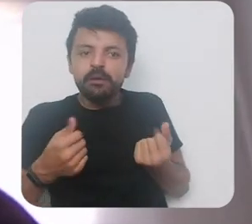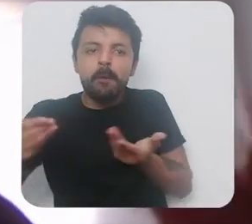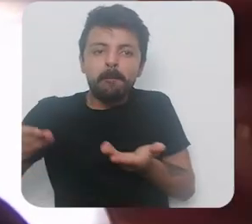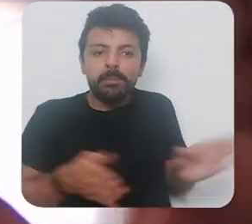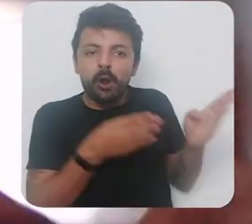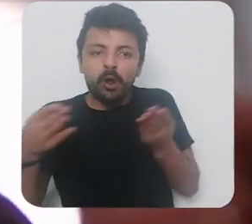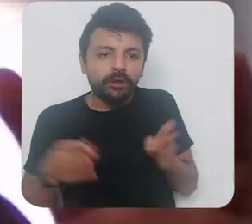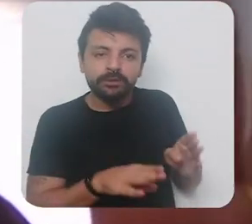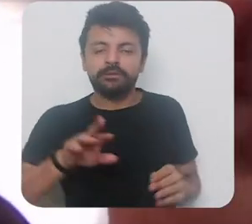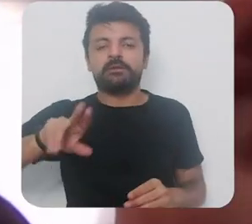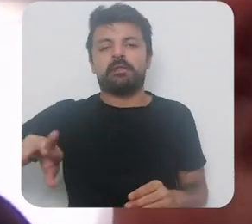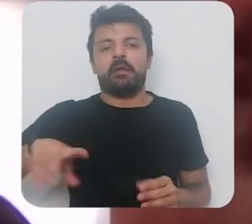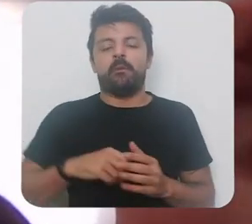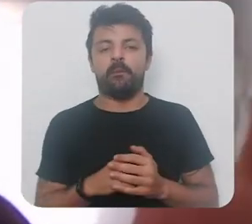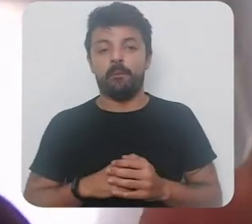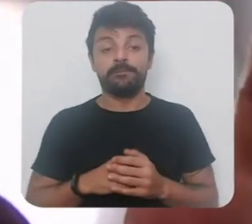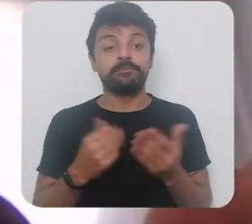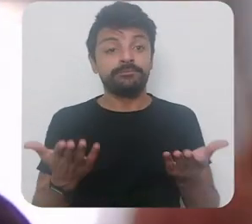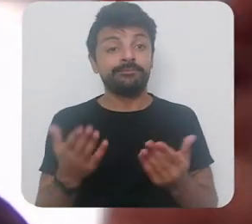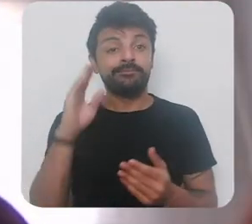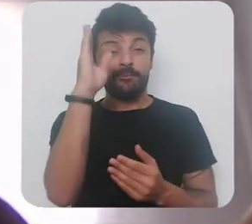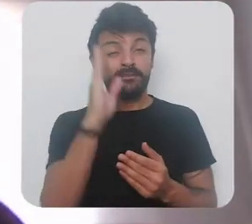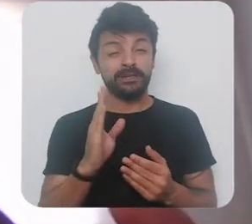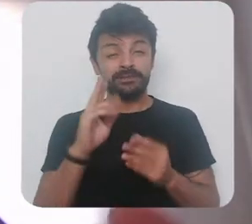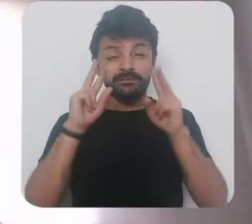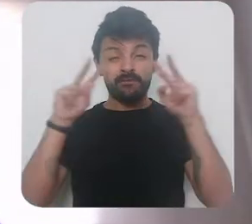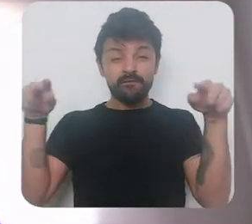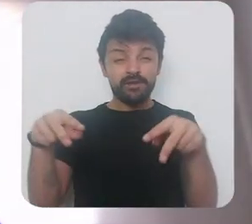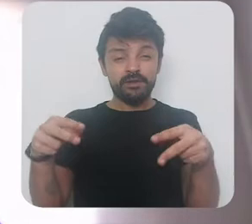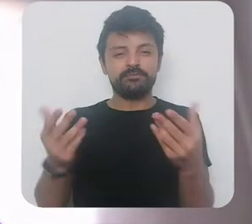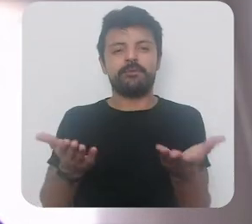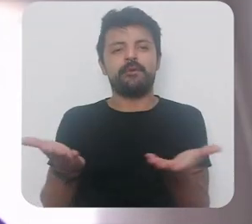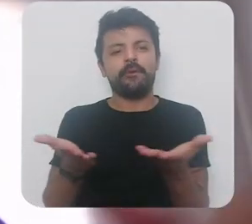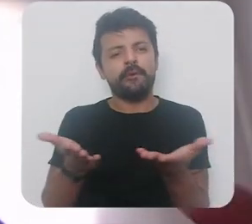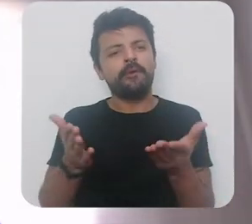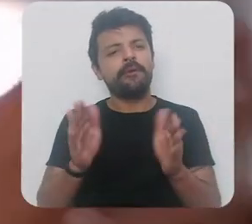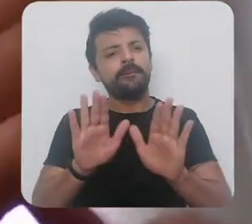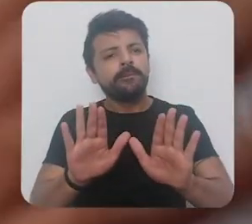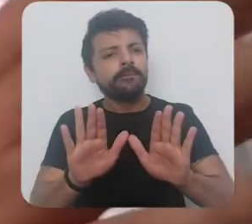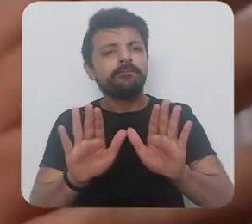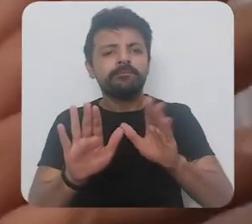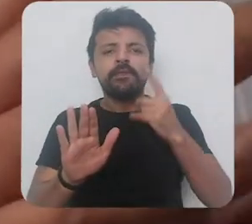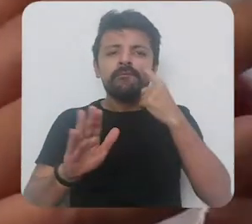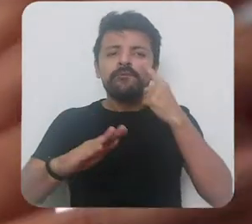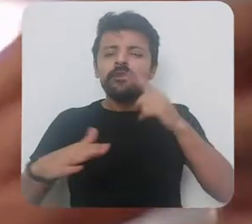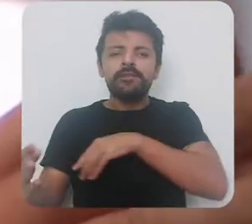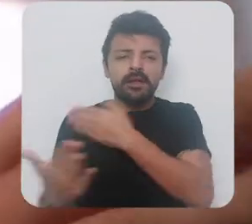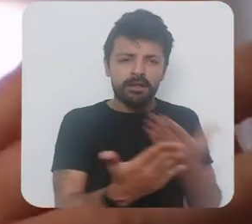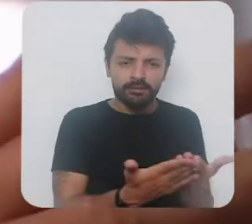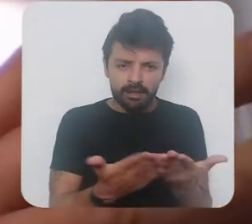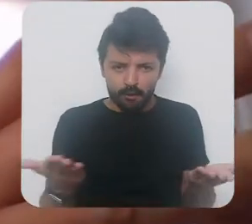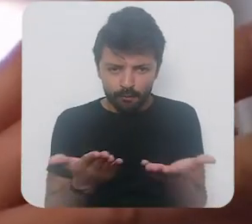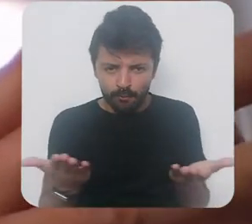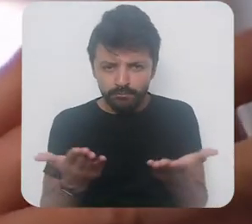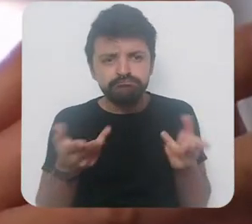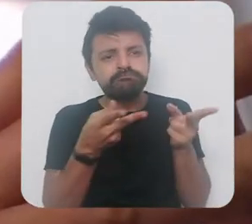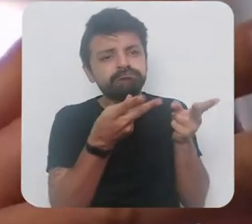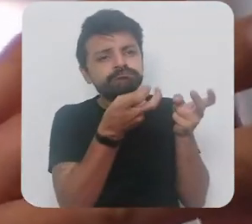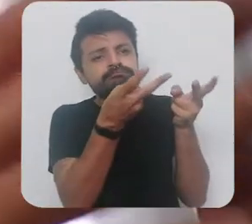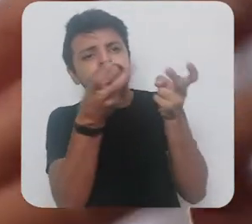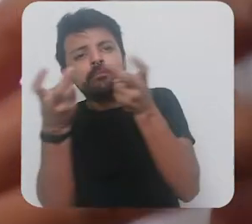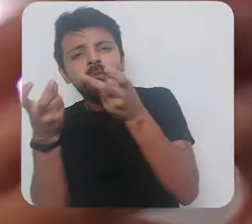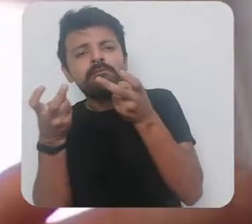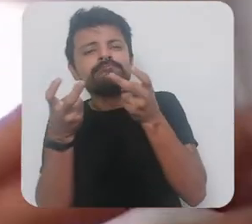no Brasil o que a gente está vendo pelo menos até o momento atual é